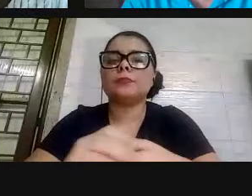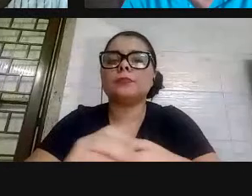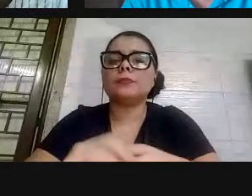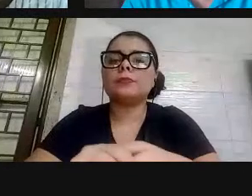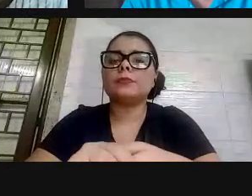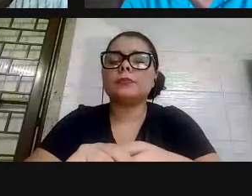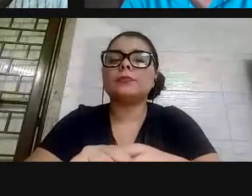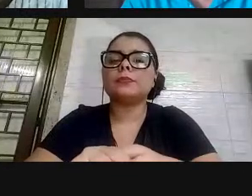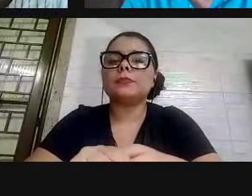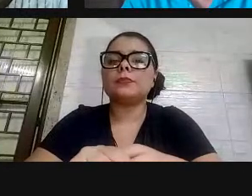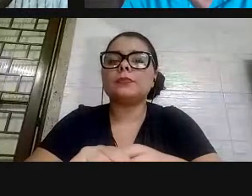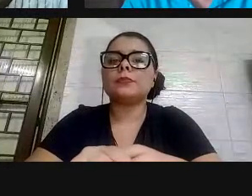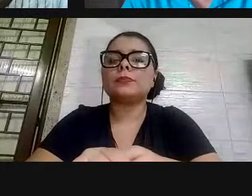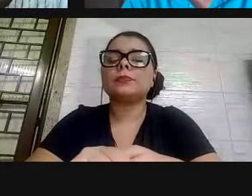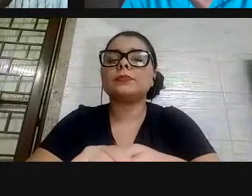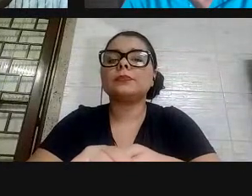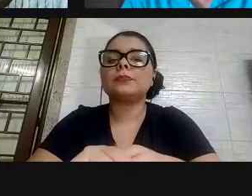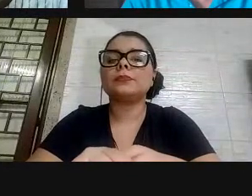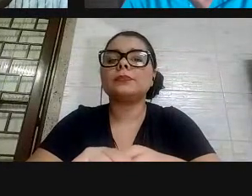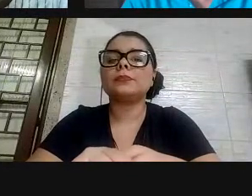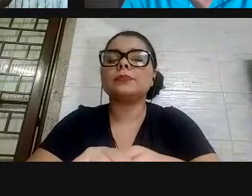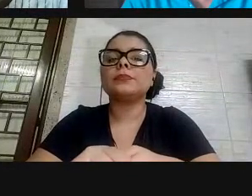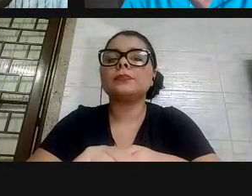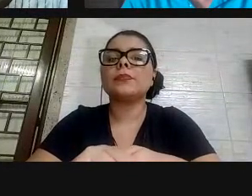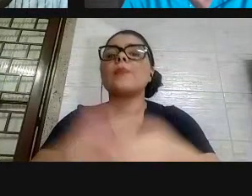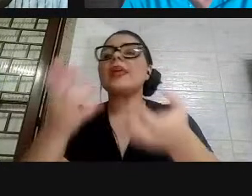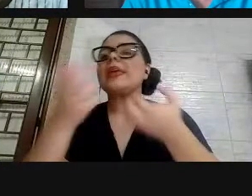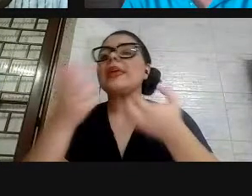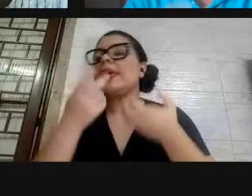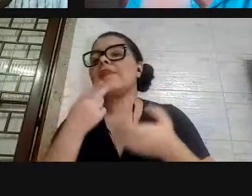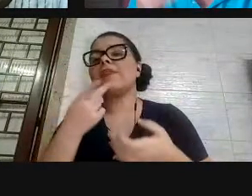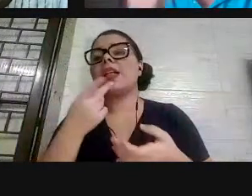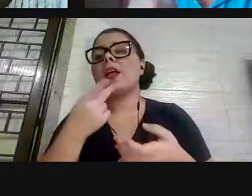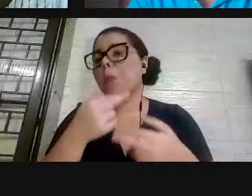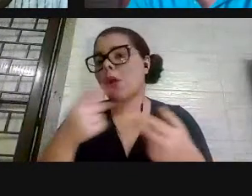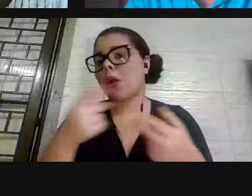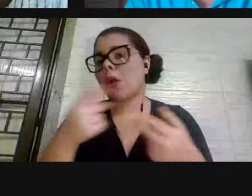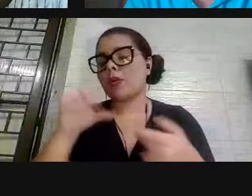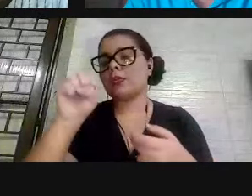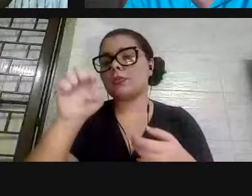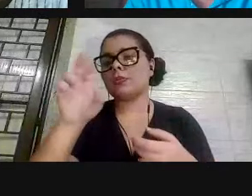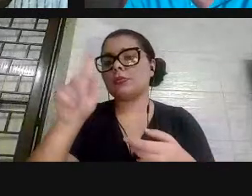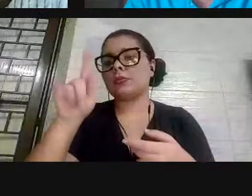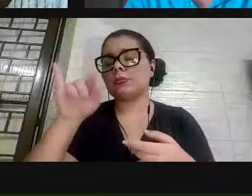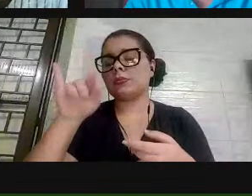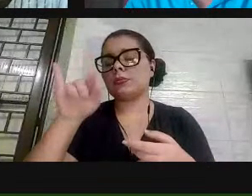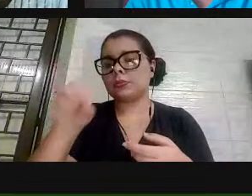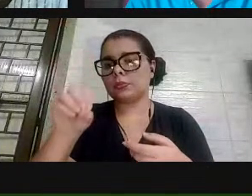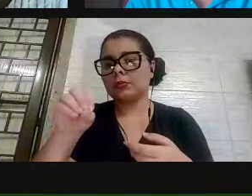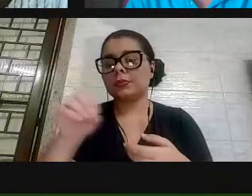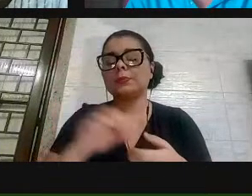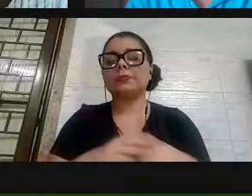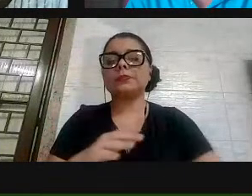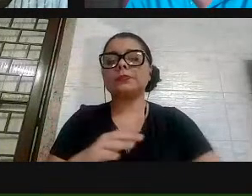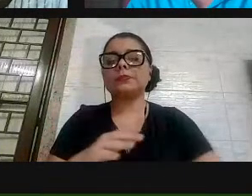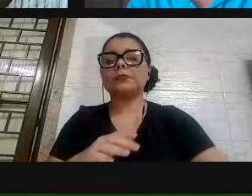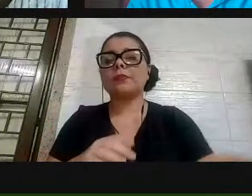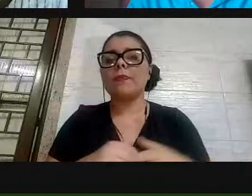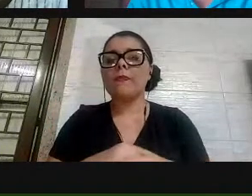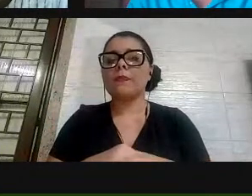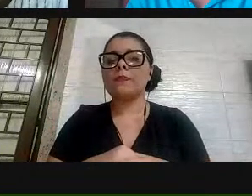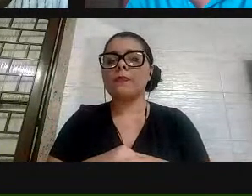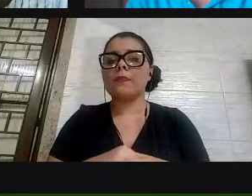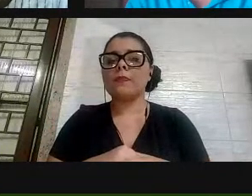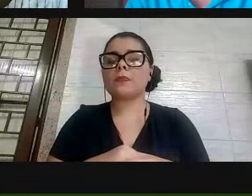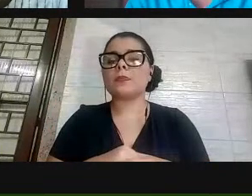Isso aí. Isso aí. Perfeito. E agora, quer falar alguma coisa, Sérgio? Eu quero completar o que o Bóia disse em relação ao